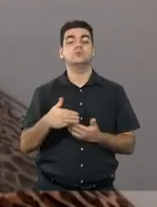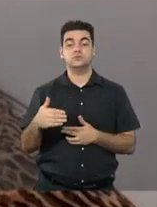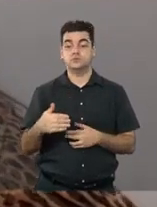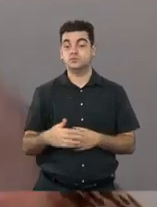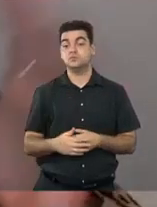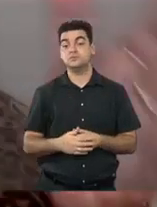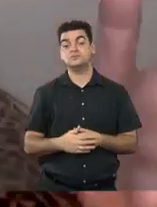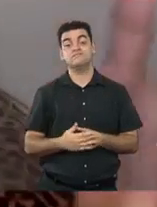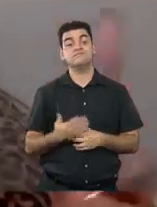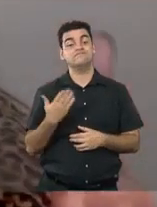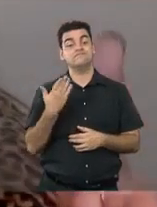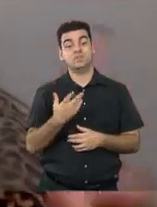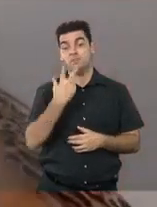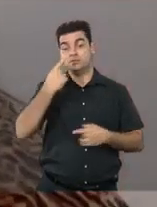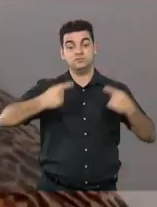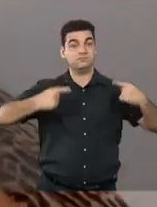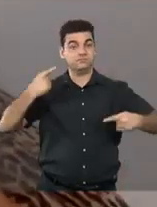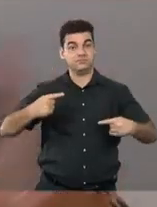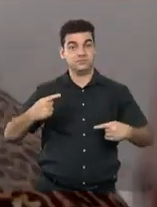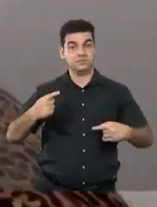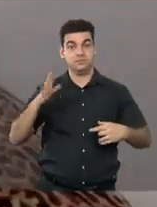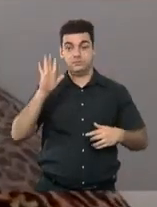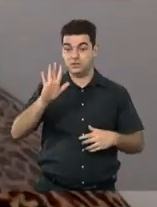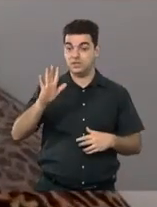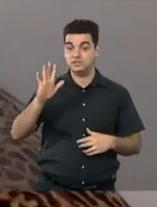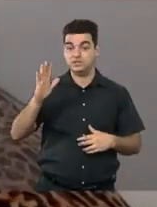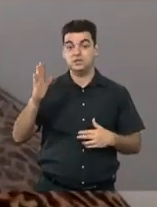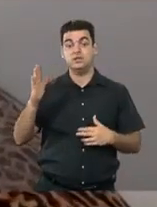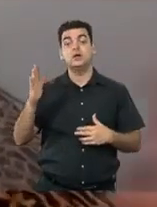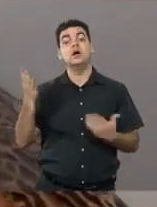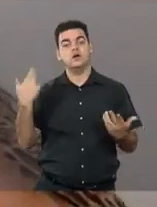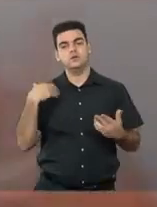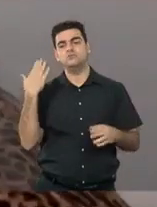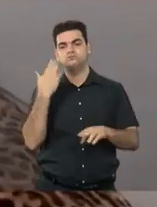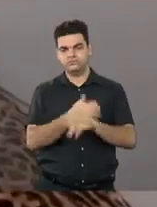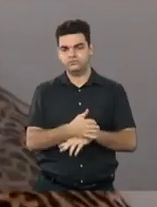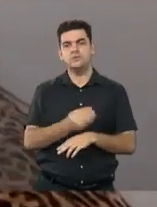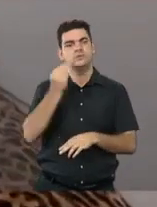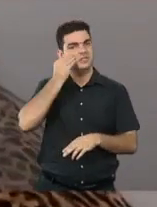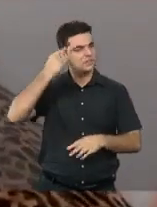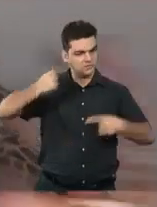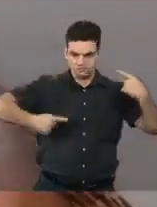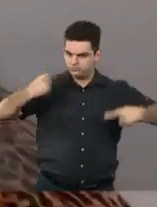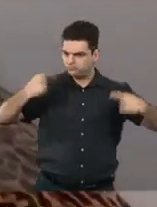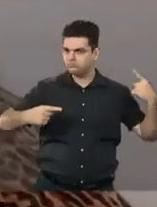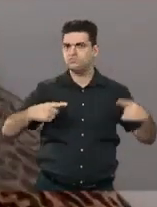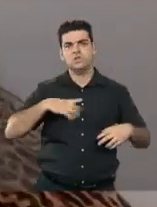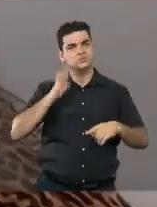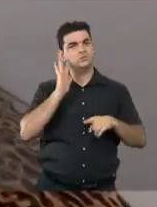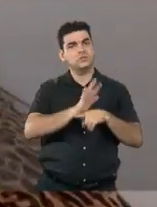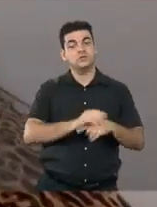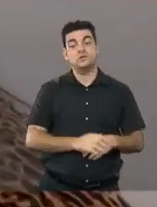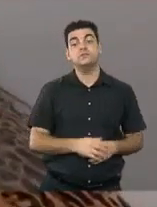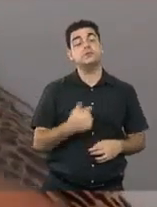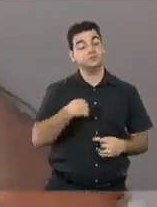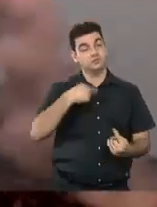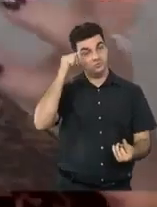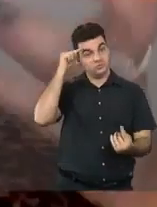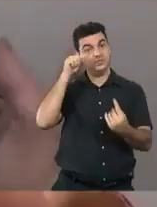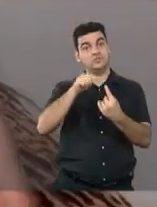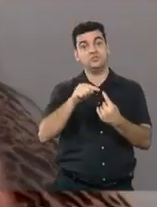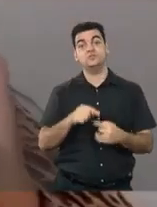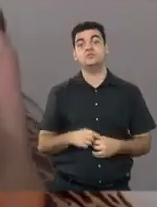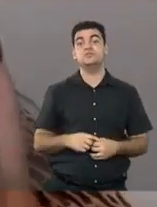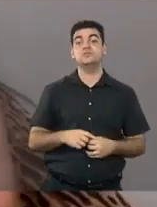eu, foi o pessoal em briga de marido e mulher, ninguém mete a colher, o Magazine vai mudar, que eu acho que verteu, e a gente tinha alguns objetivos,